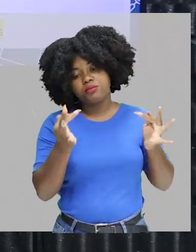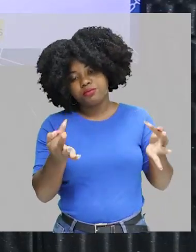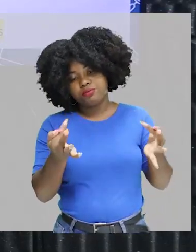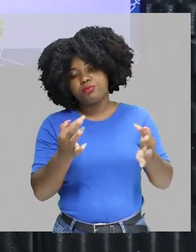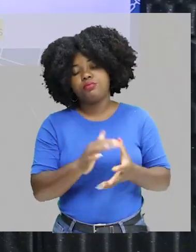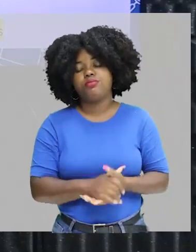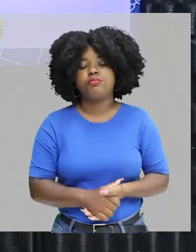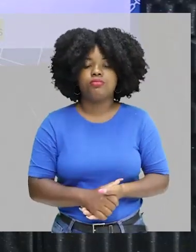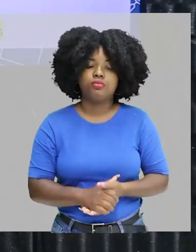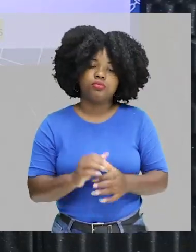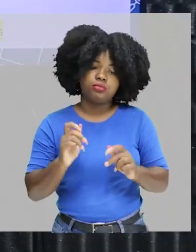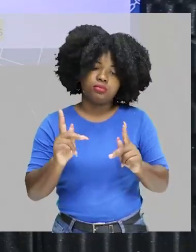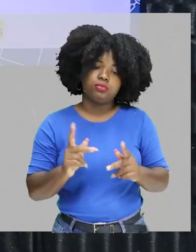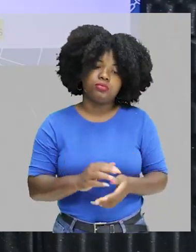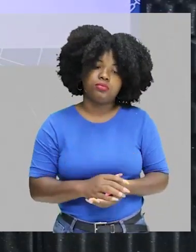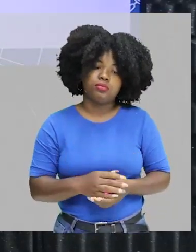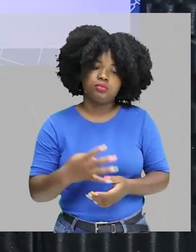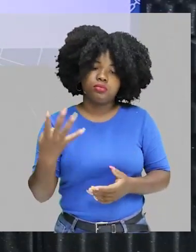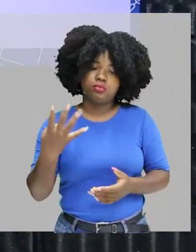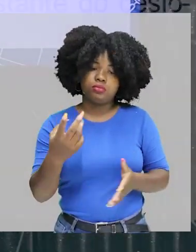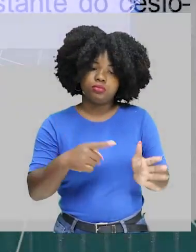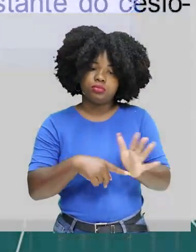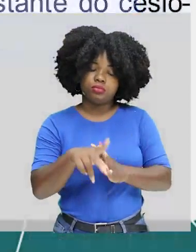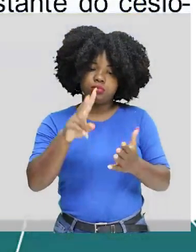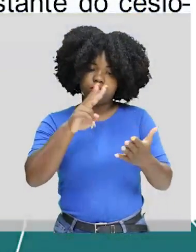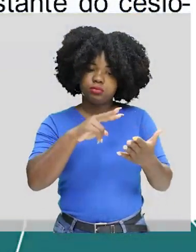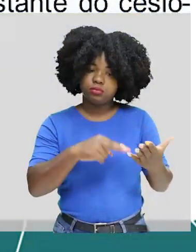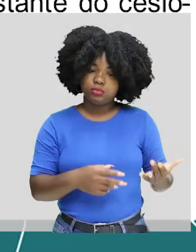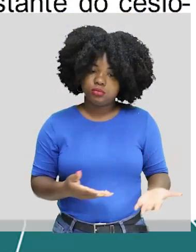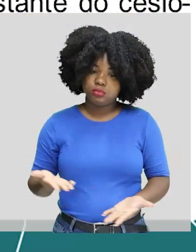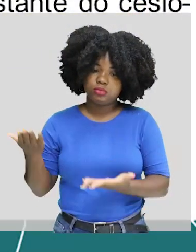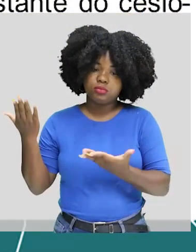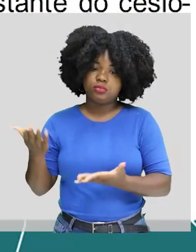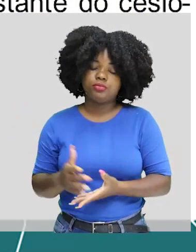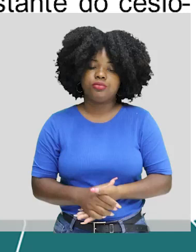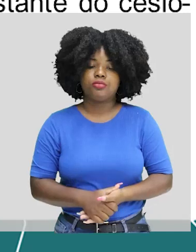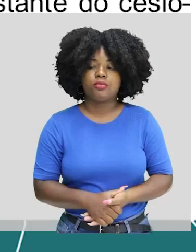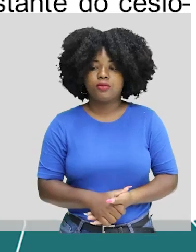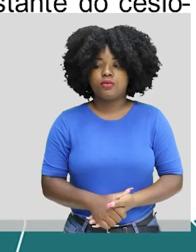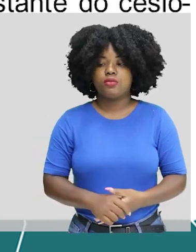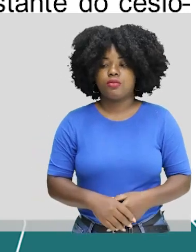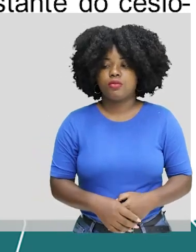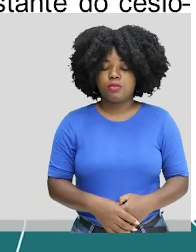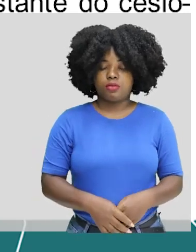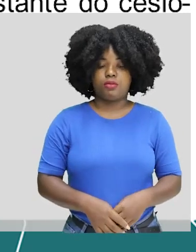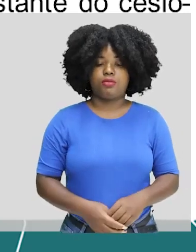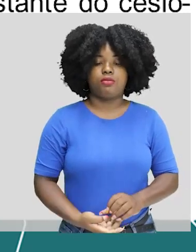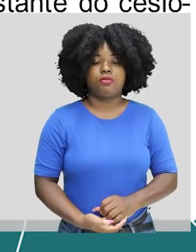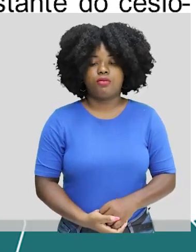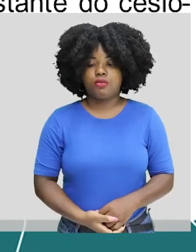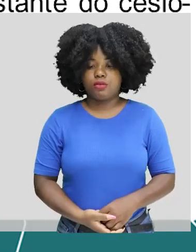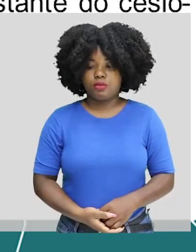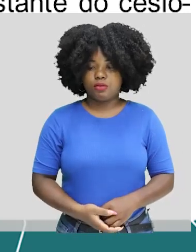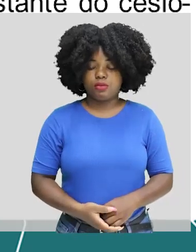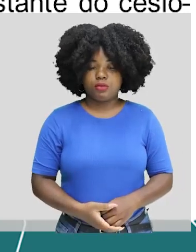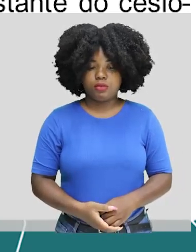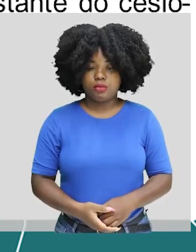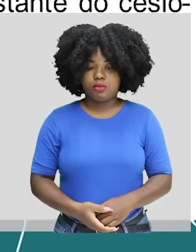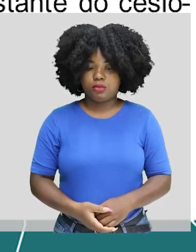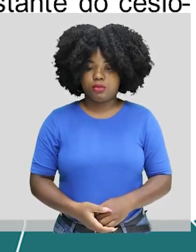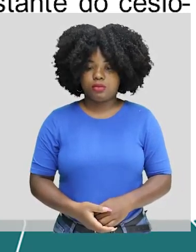muito fácil. Vamos para mais uma questão. Olha só. Em 13 de setembro de